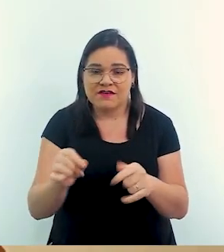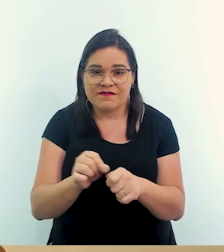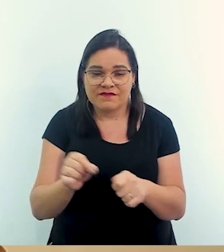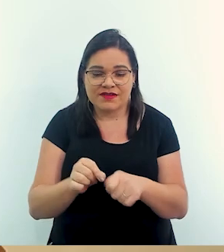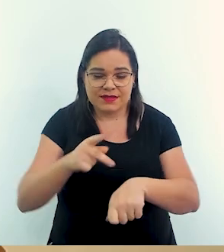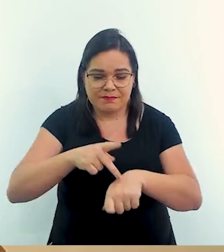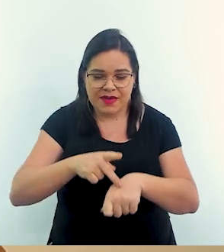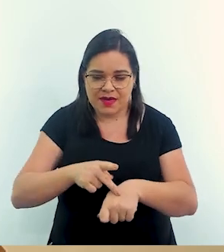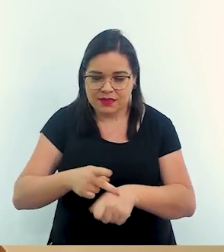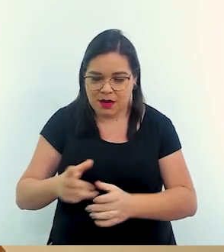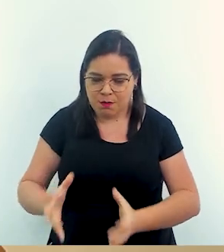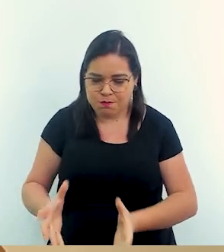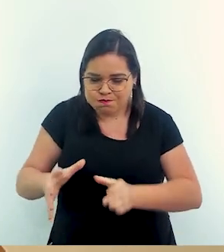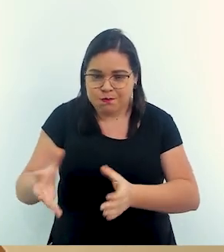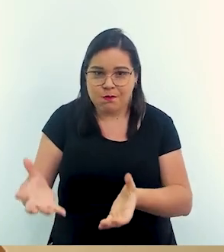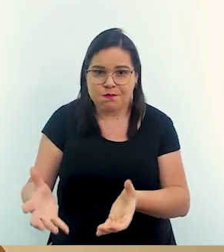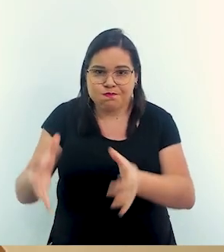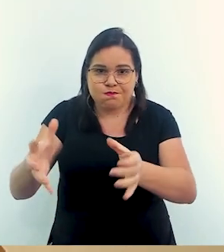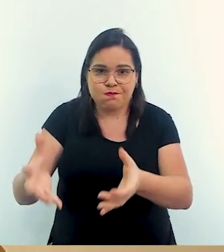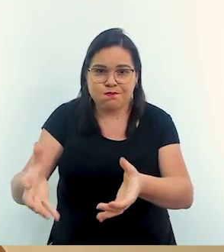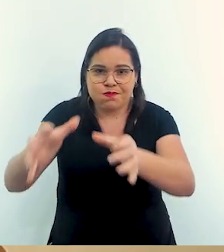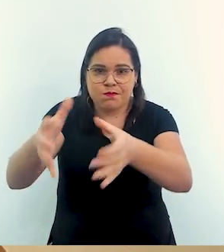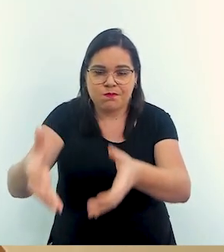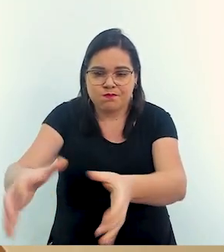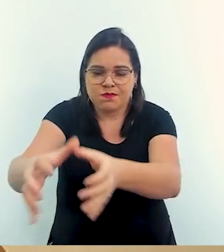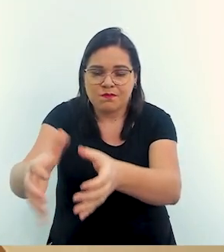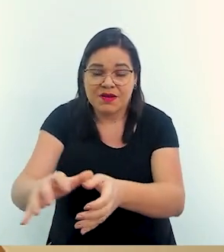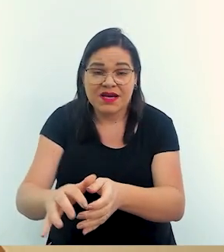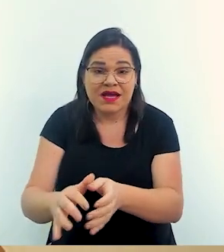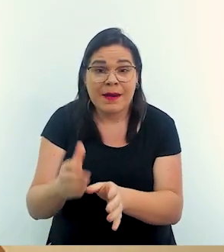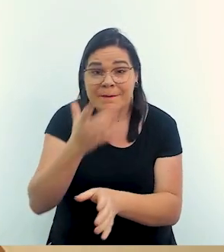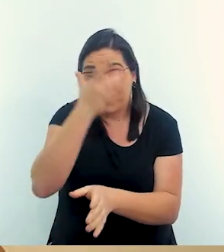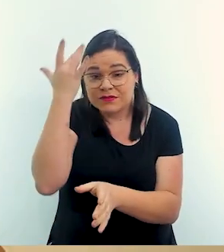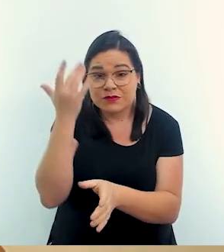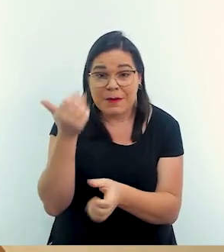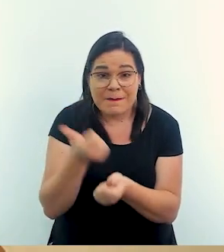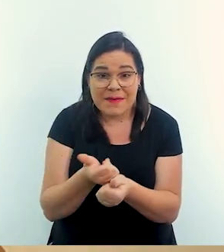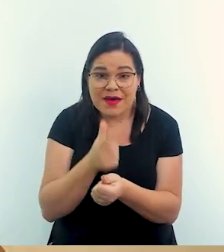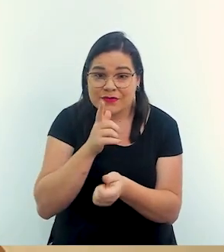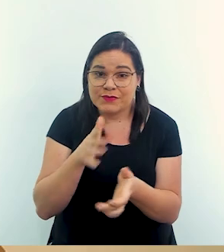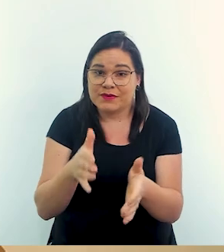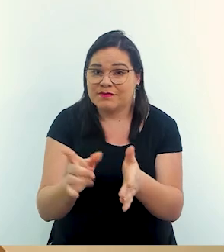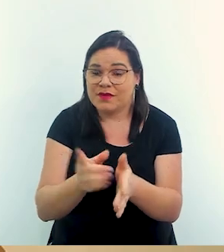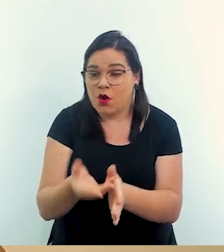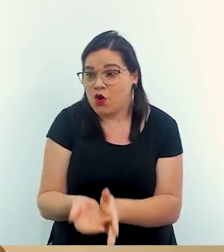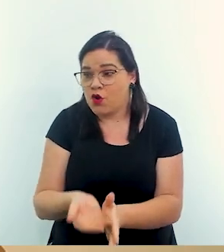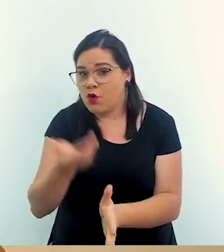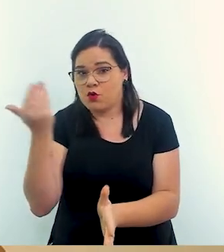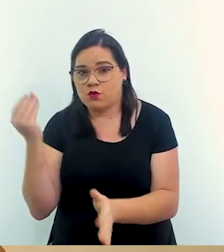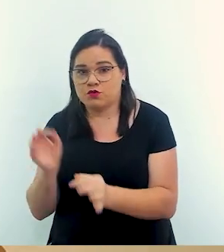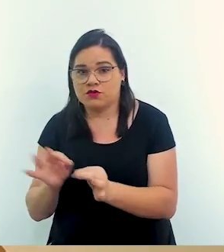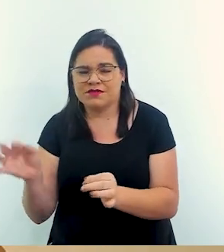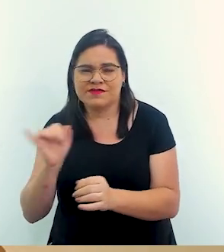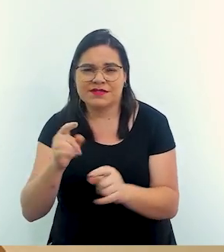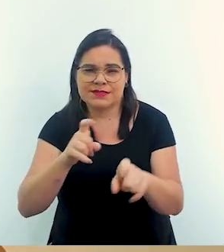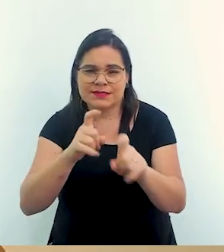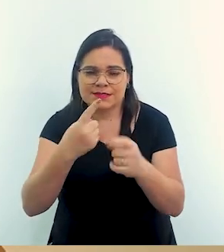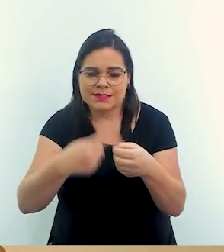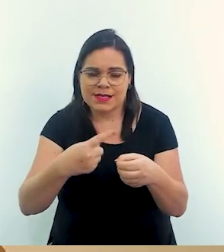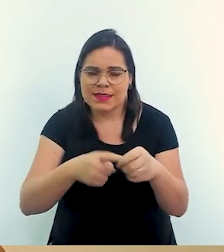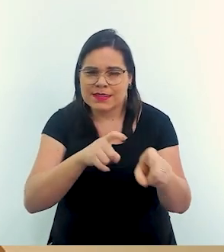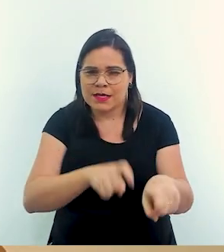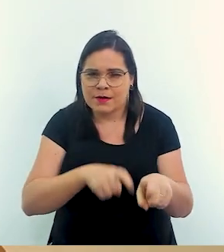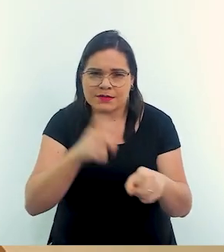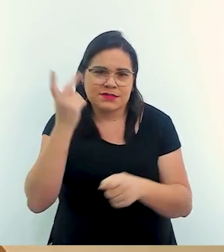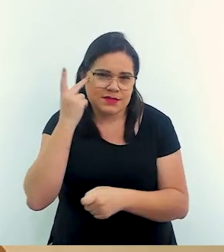pra que segure a calha do rio. E tirar essas pessoas de áreas inundáveis. Se a gente for em qualquer cidadezinha do interior,